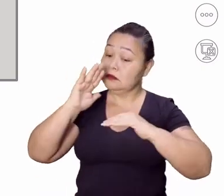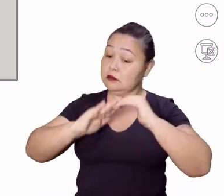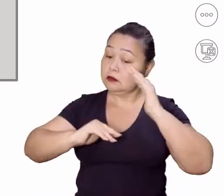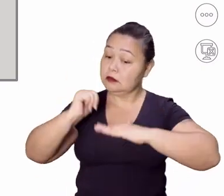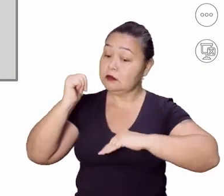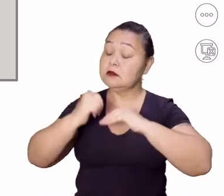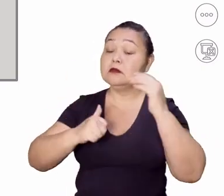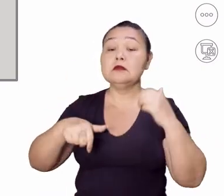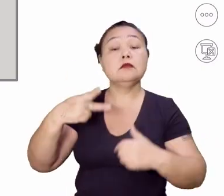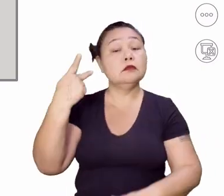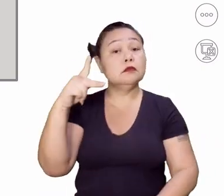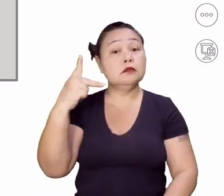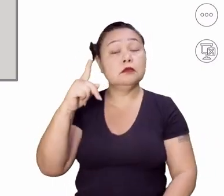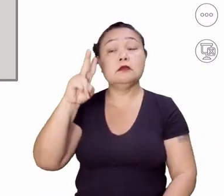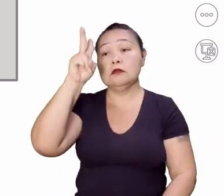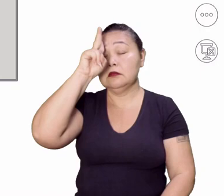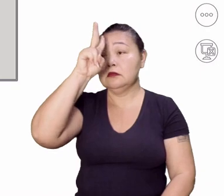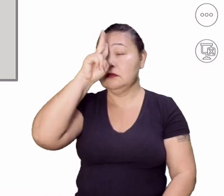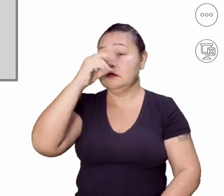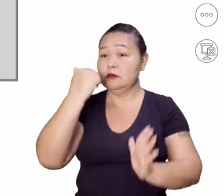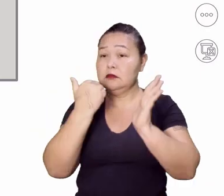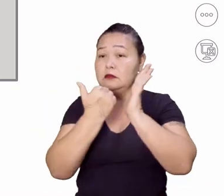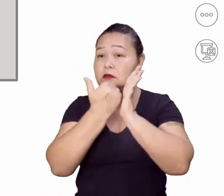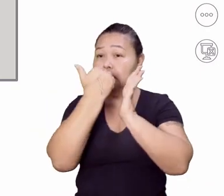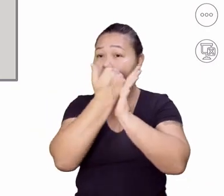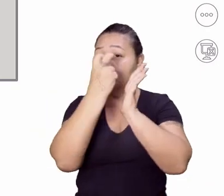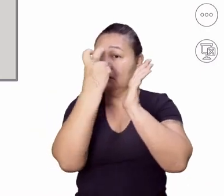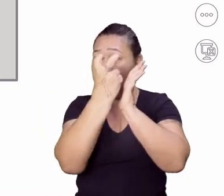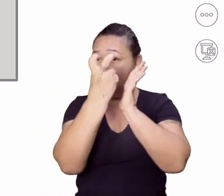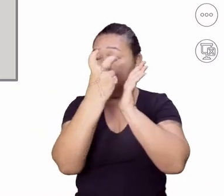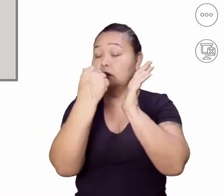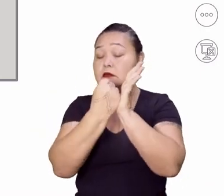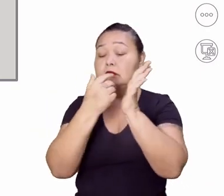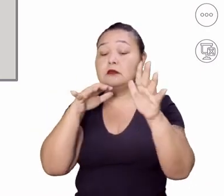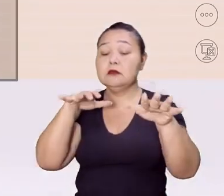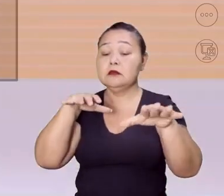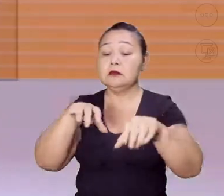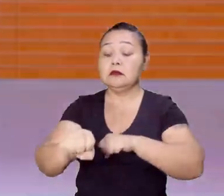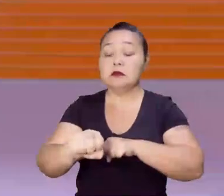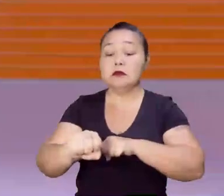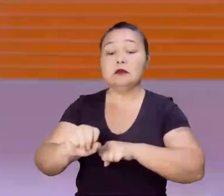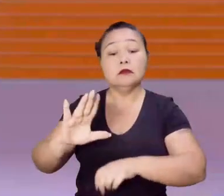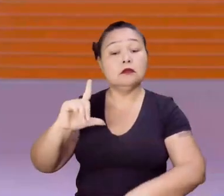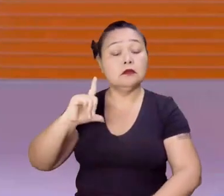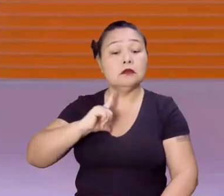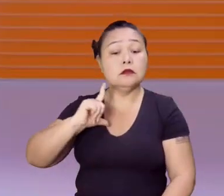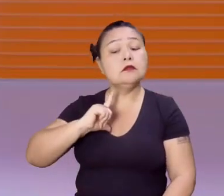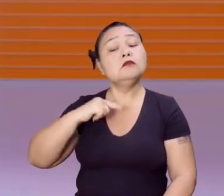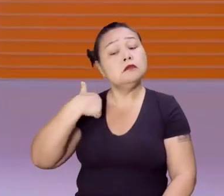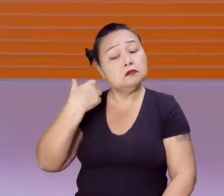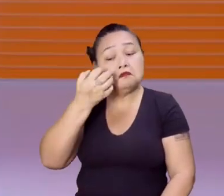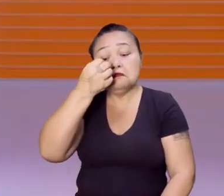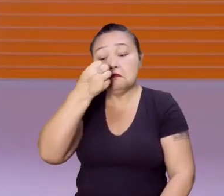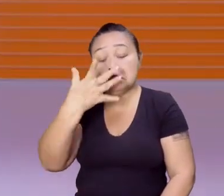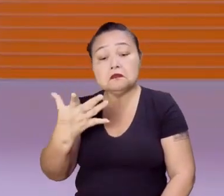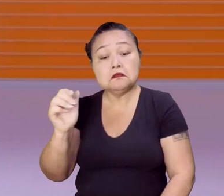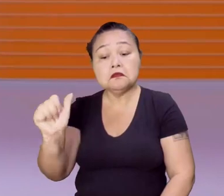Eu lembro que quando eu estava no quinto período da minha graduação, eu tive a grata felicidade de poder